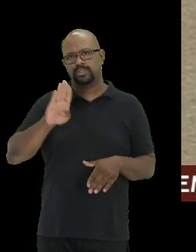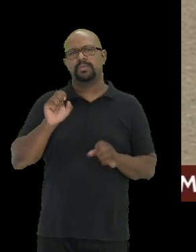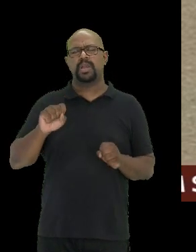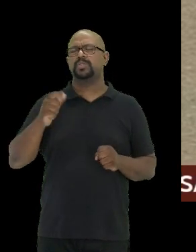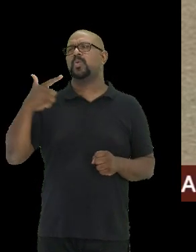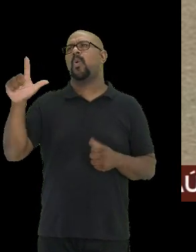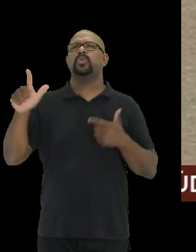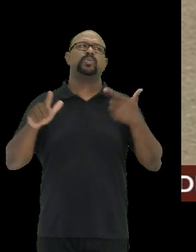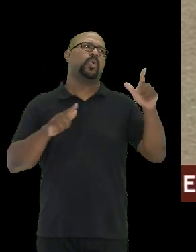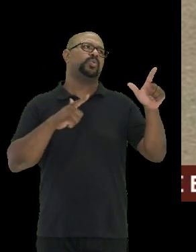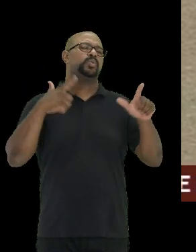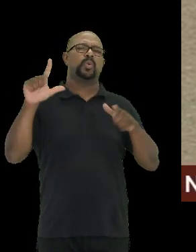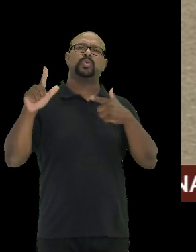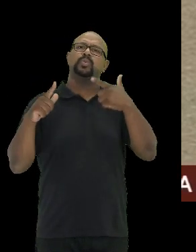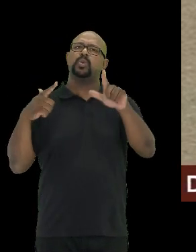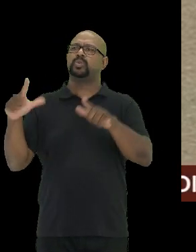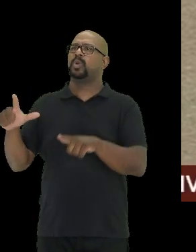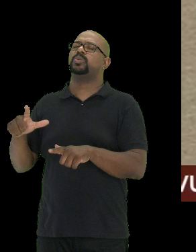outras,